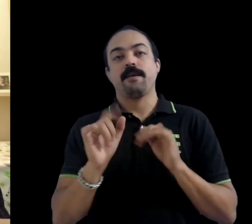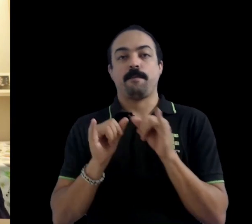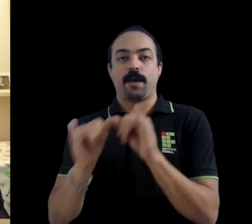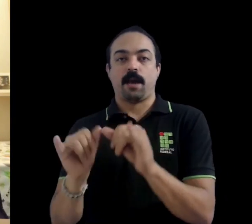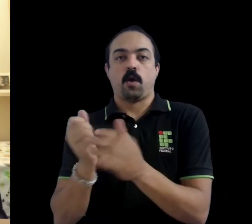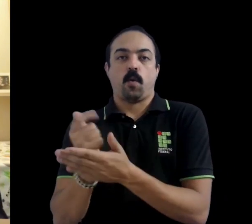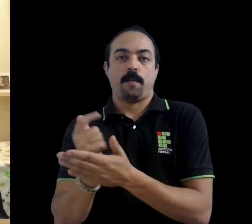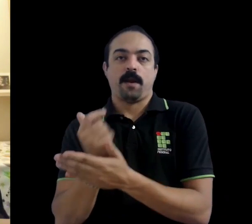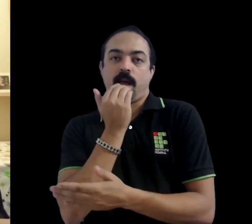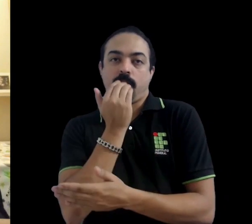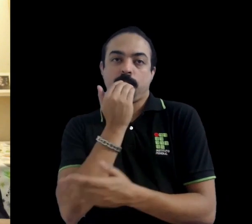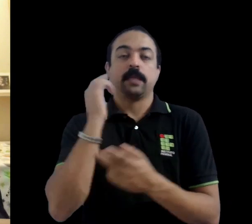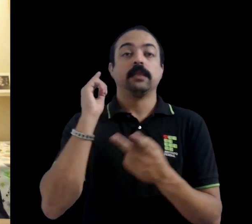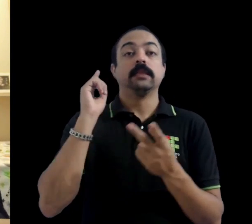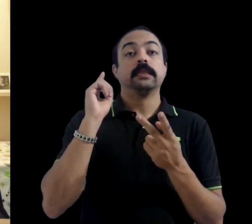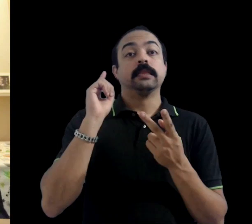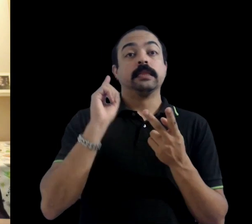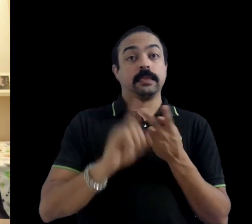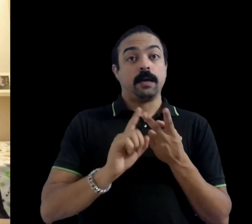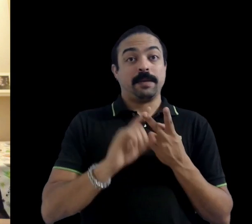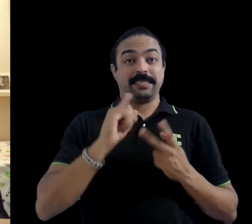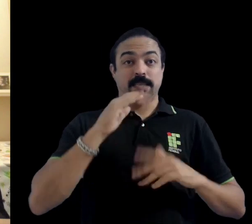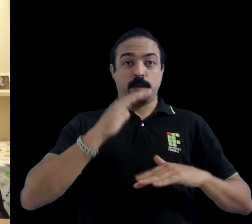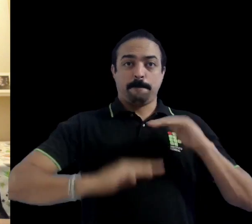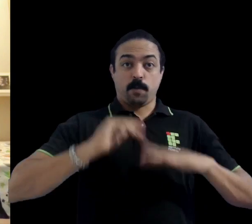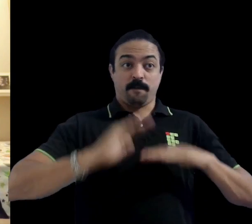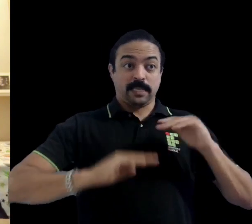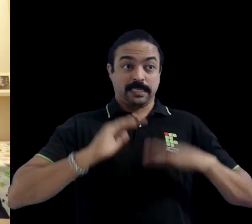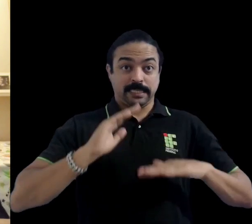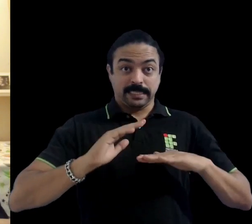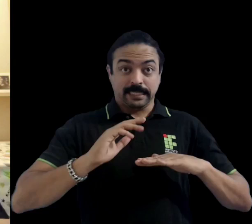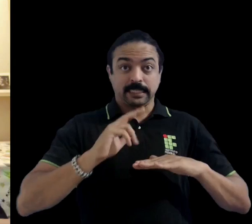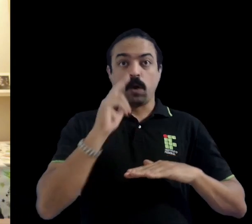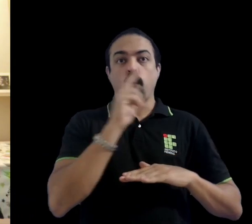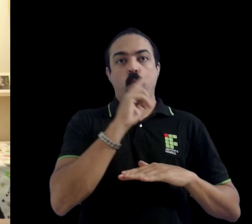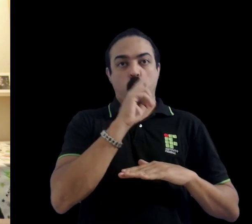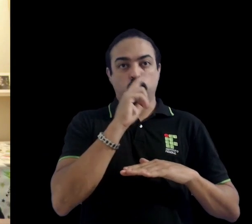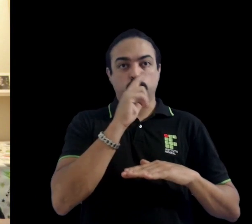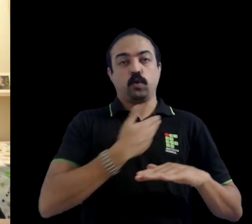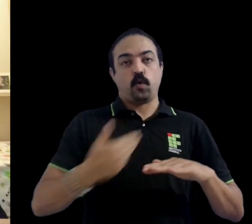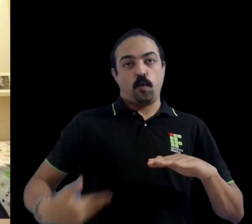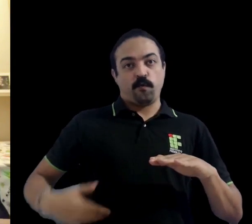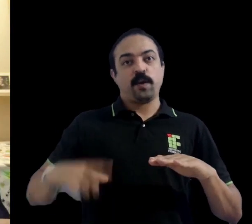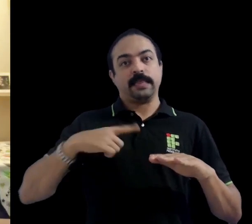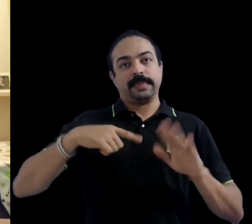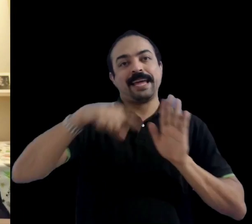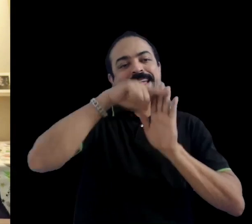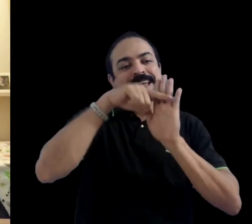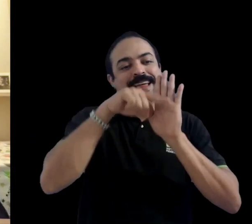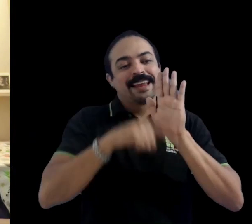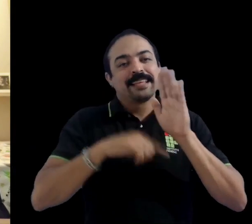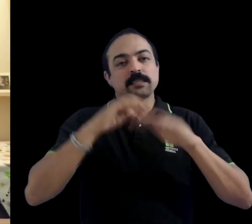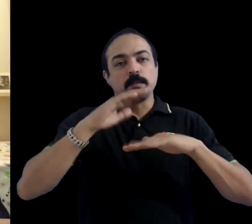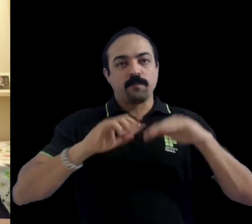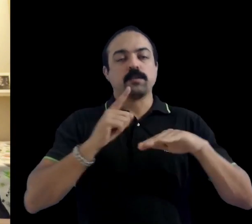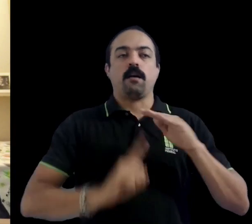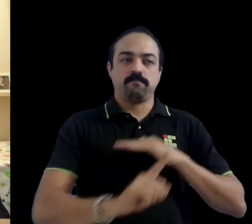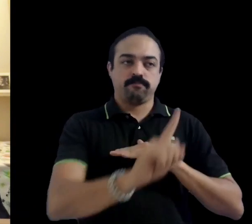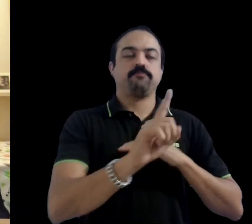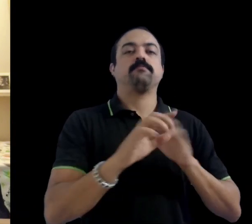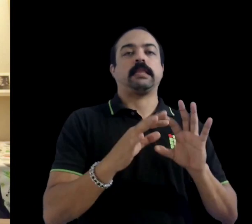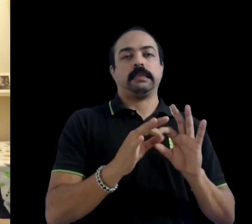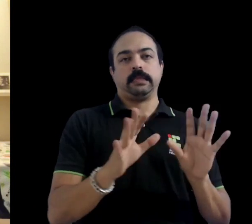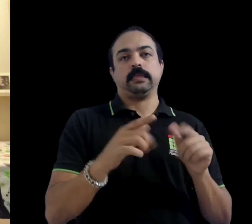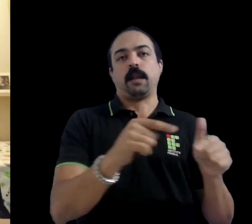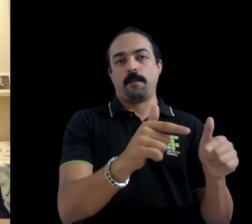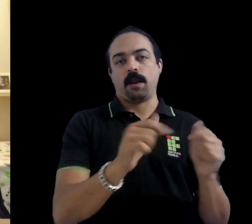supermercado, comprar alimentos, você trabalhar quando for alguma profissão extremamente necessária, que o governo tem a lista dessas profissões.